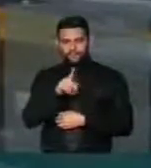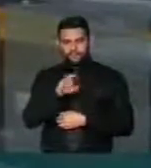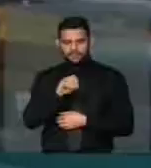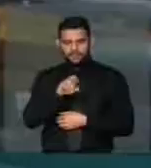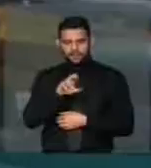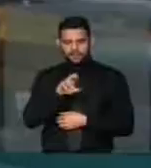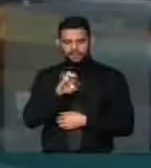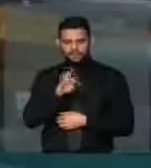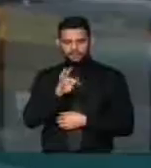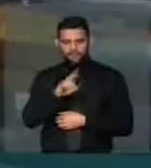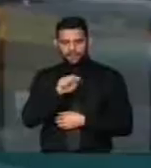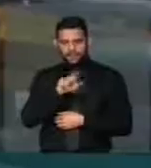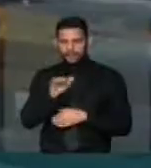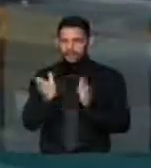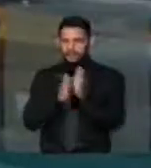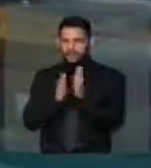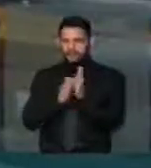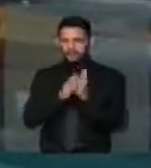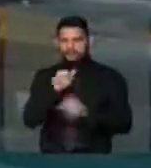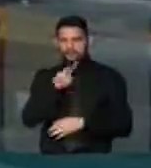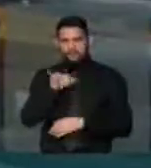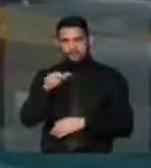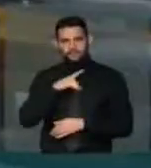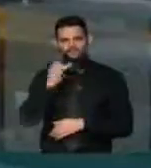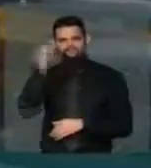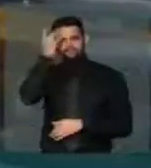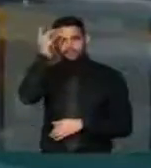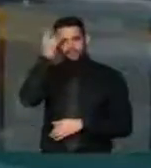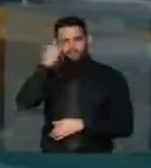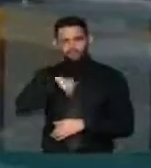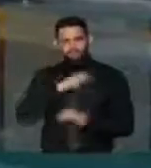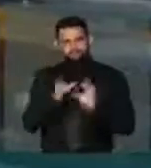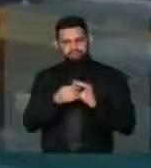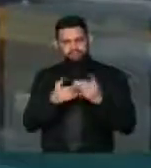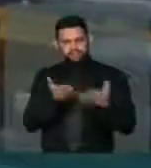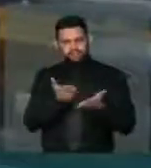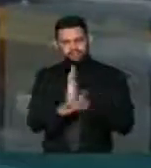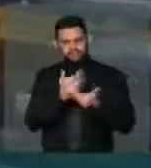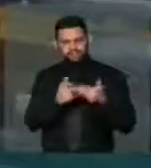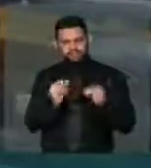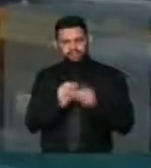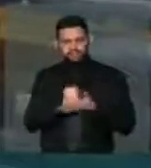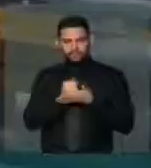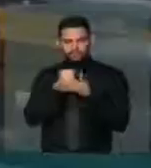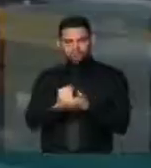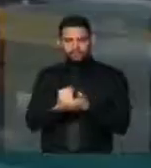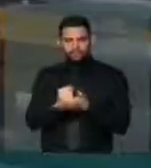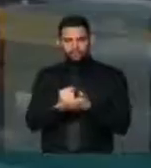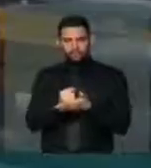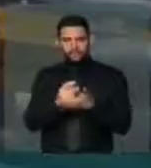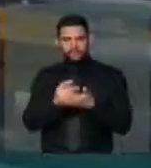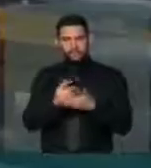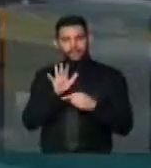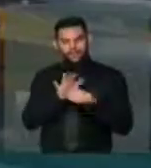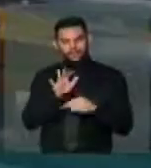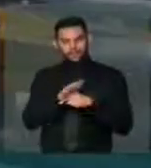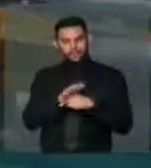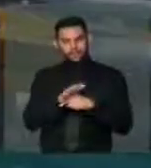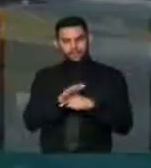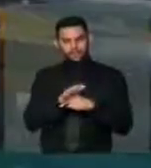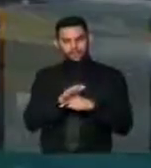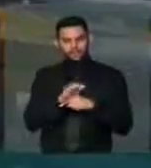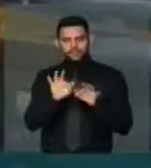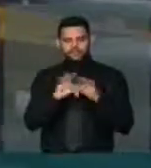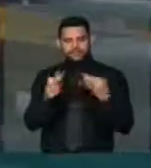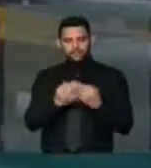refratária. Parabéns à Anvisa que teve o entendimento e ao Ministério da Fazenda que deu a sua contribuição para aliviar o peso dessas